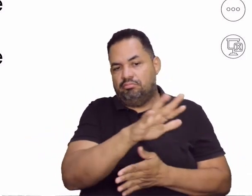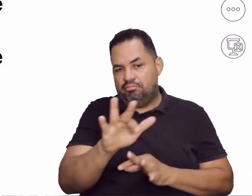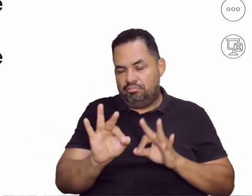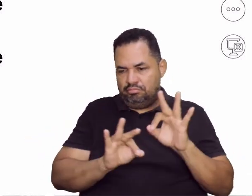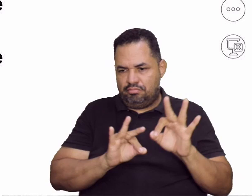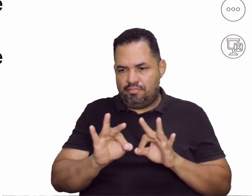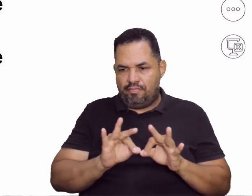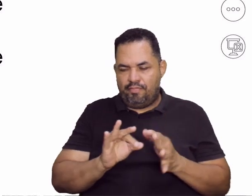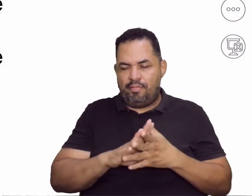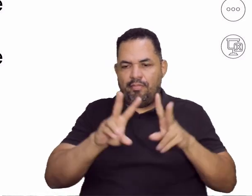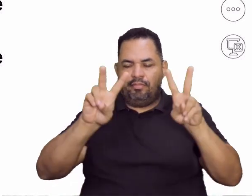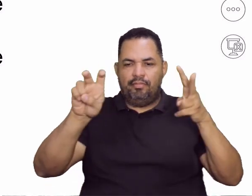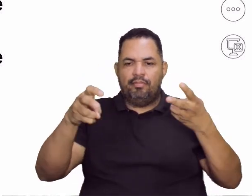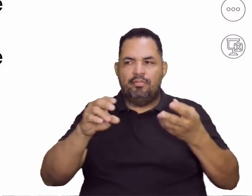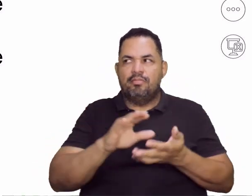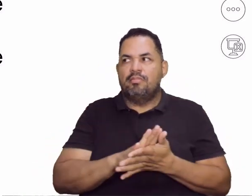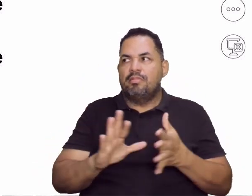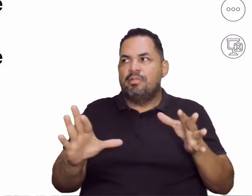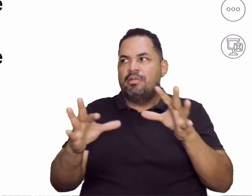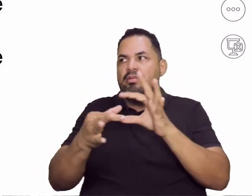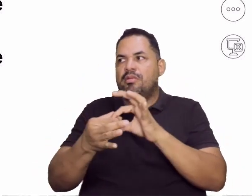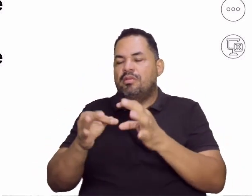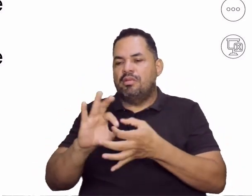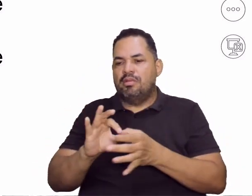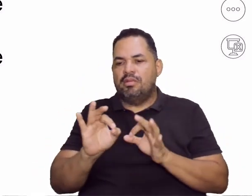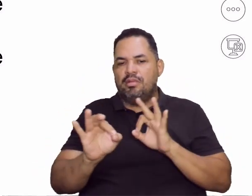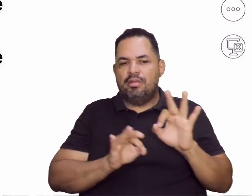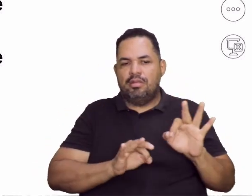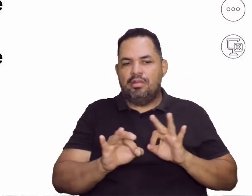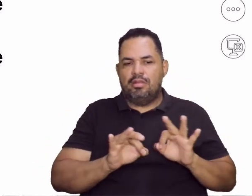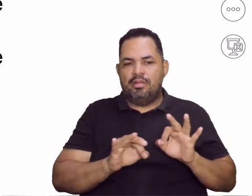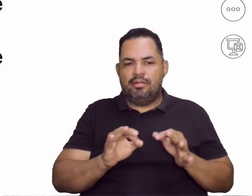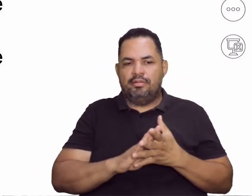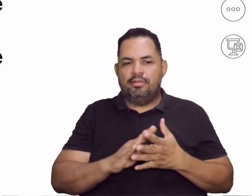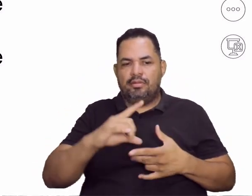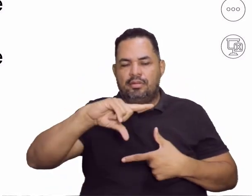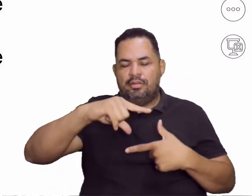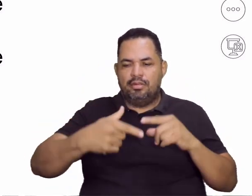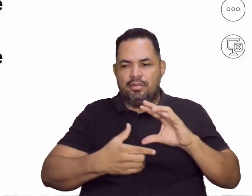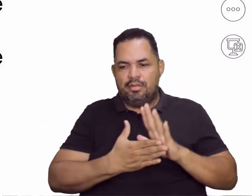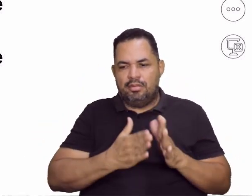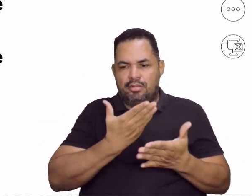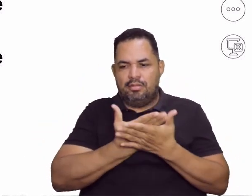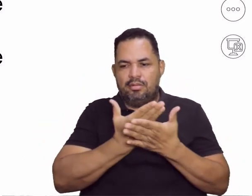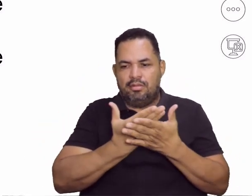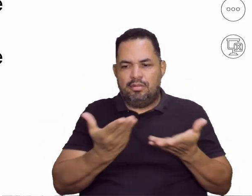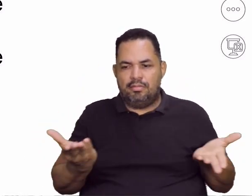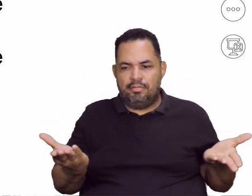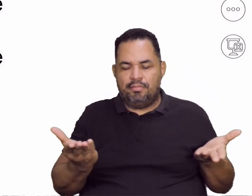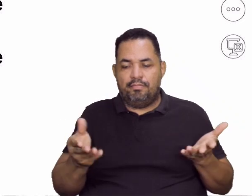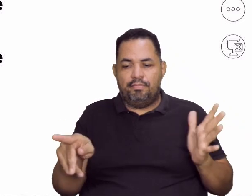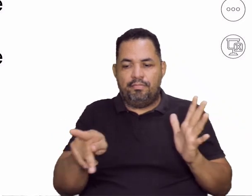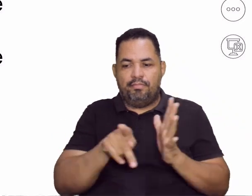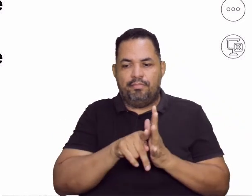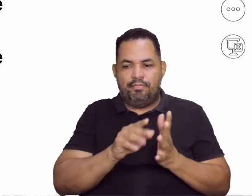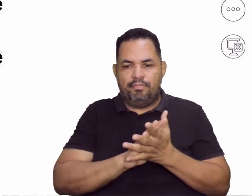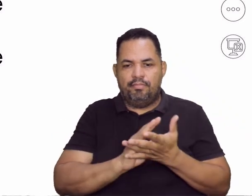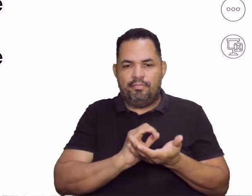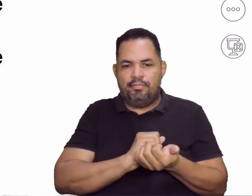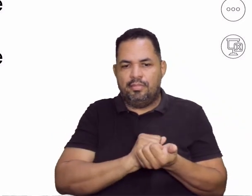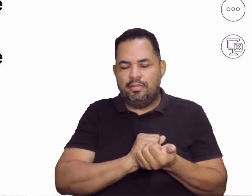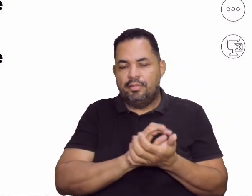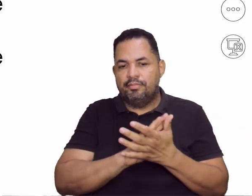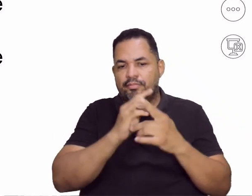temáticas entrelaçadas aí com a geometria, e tem lá uma aula que a gente fala sobre os jogos também. Muito